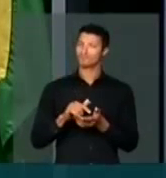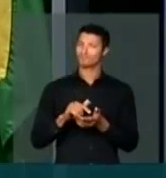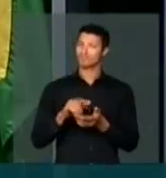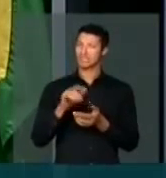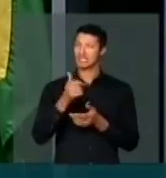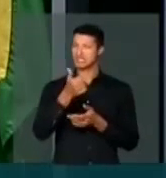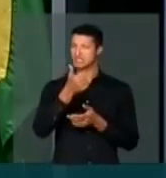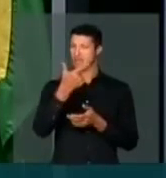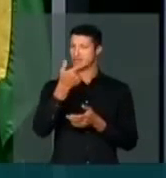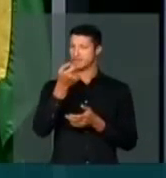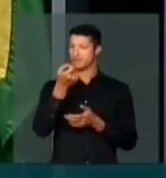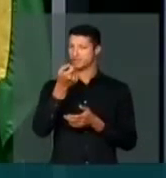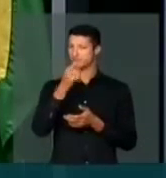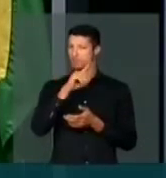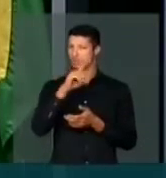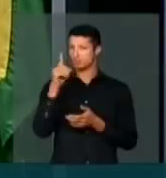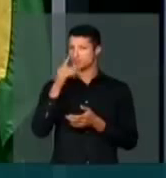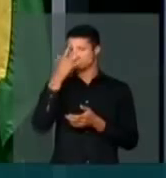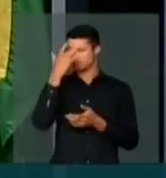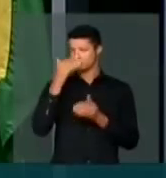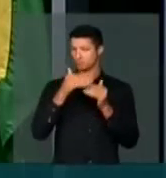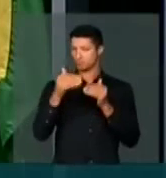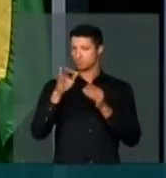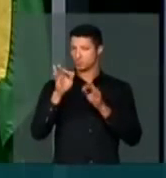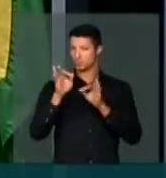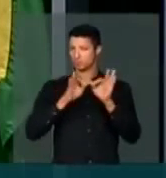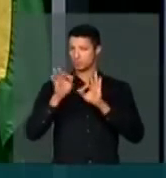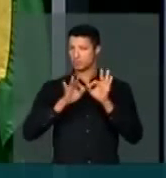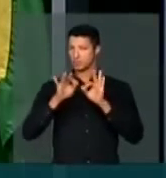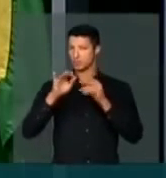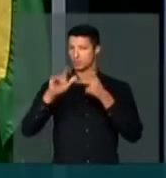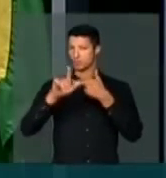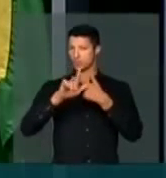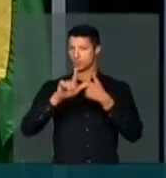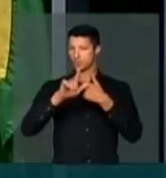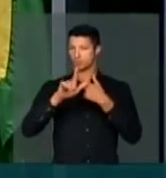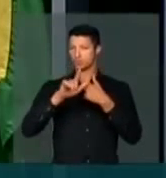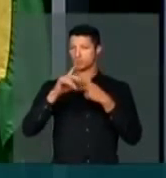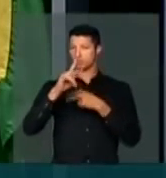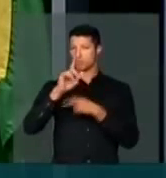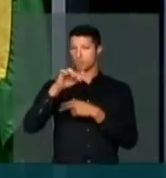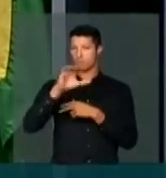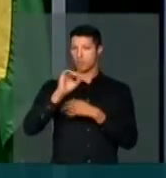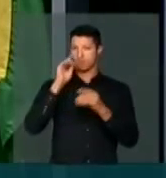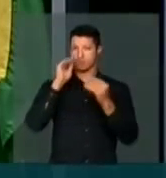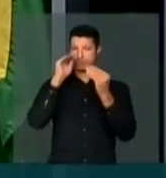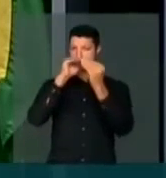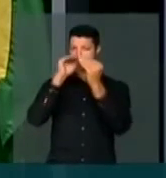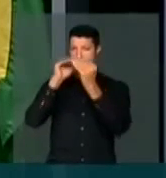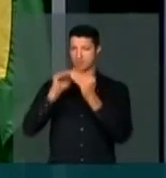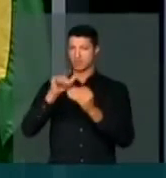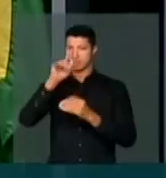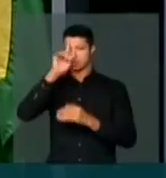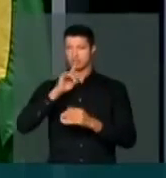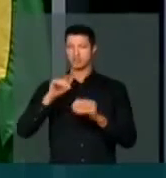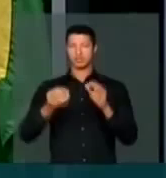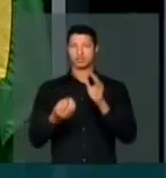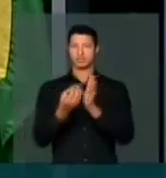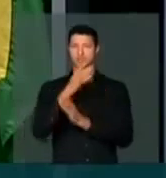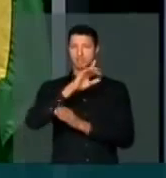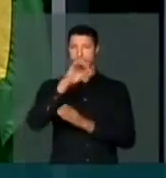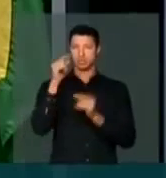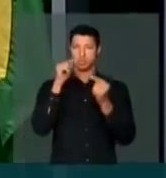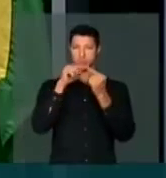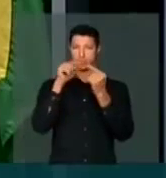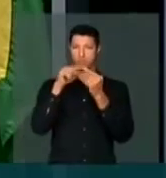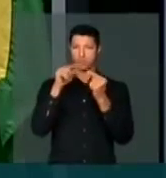que em 120 dias ao respectivo órgão do Poder Legislativo, o plano de metas de sua gestão, elaborado de